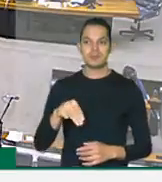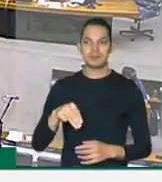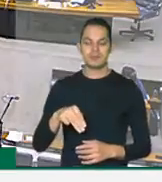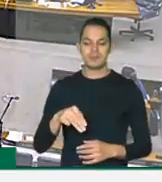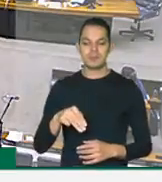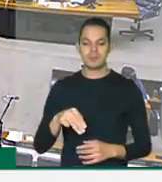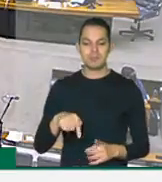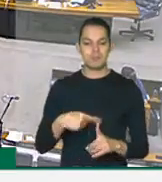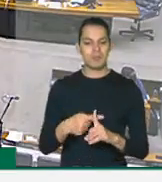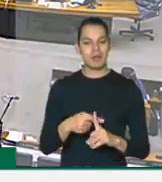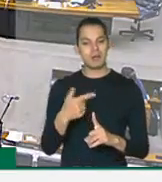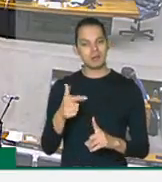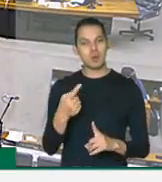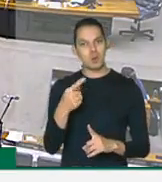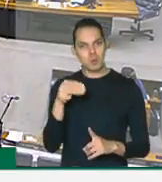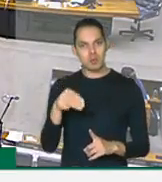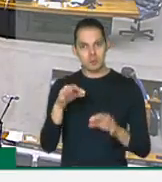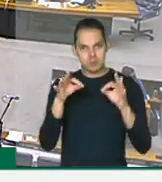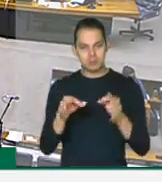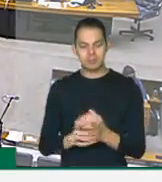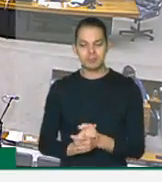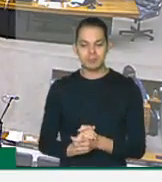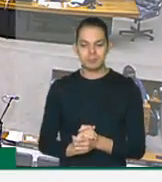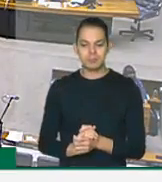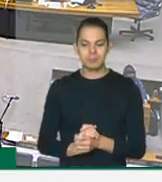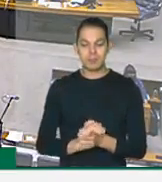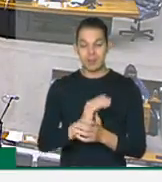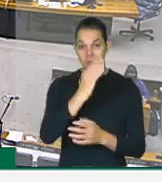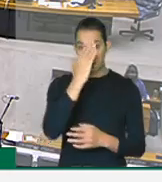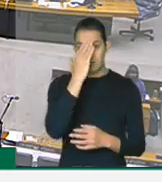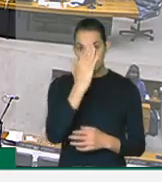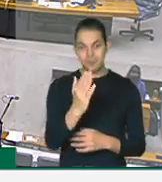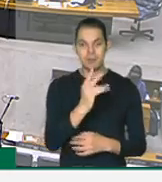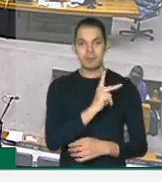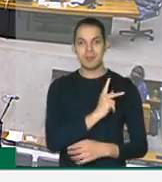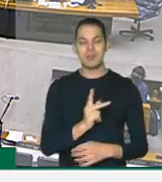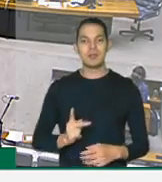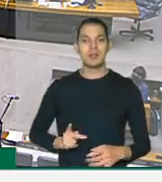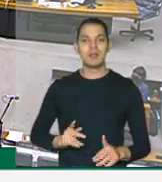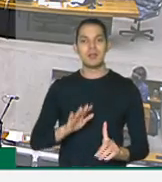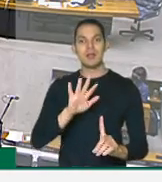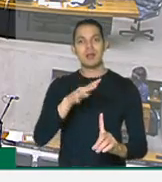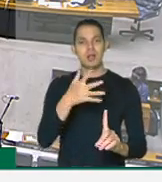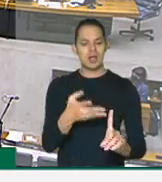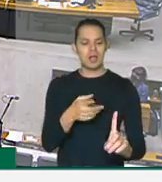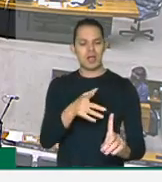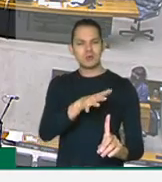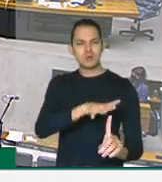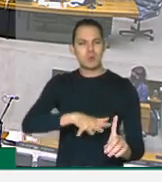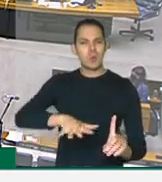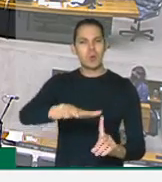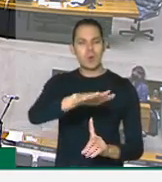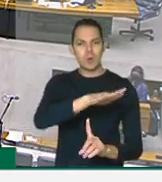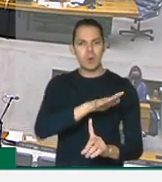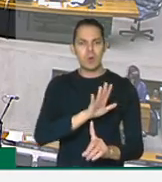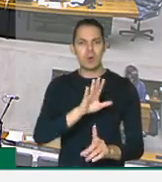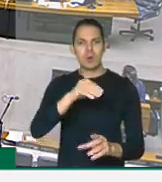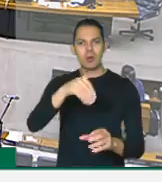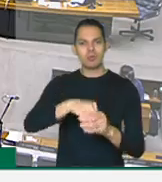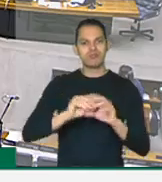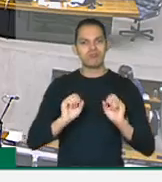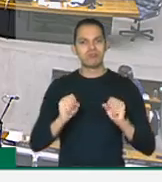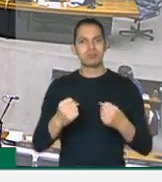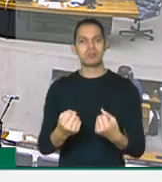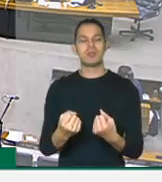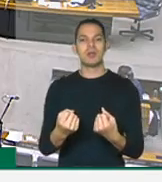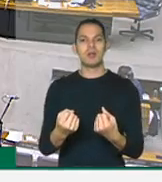Sem acréscimos. Muito obrigado, presidente. Queria homenagear a todos que compõem esse esforço